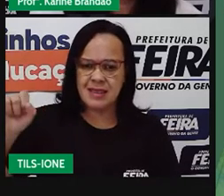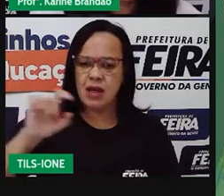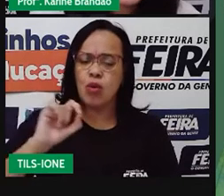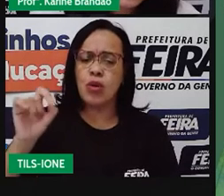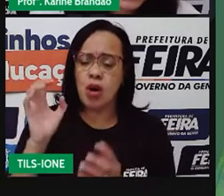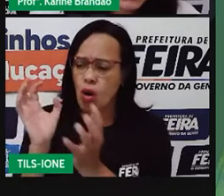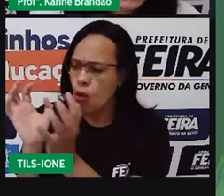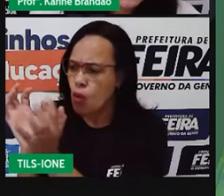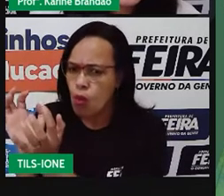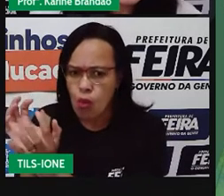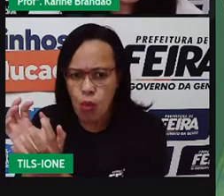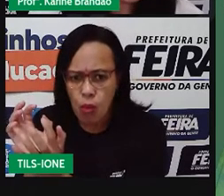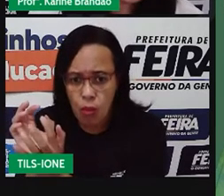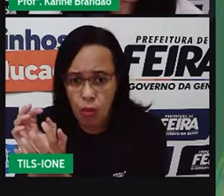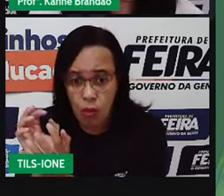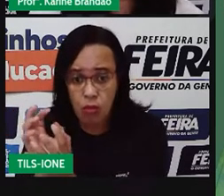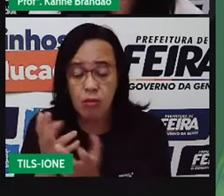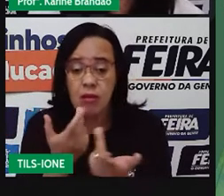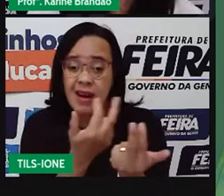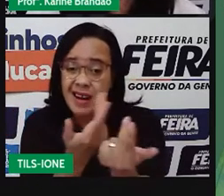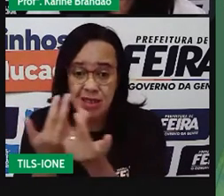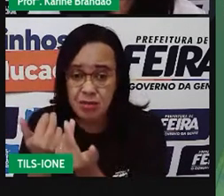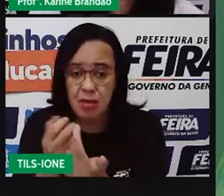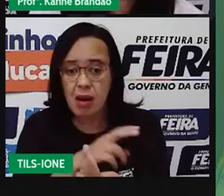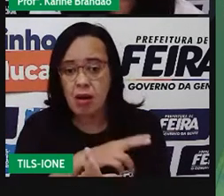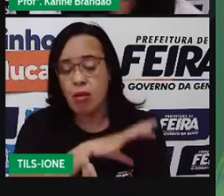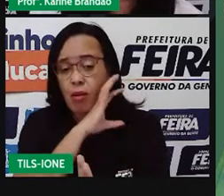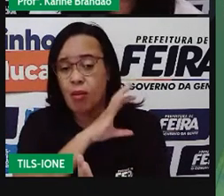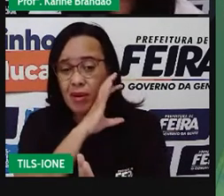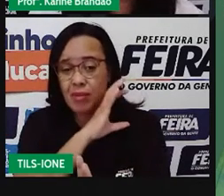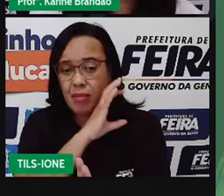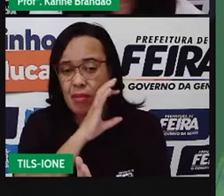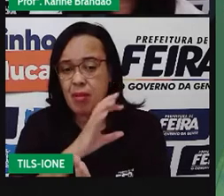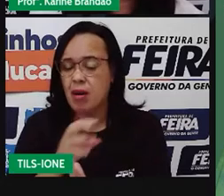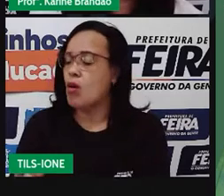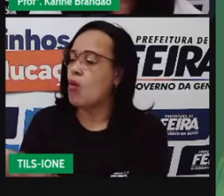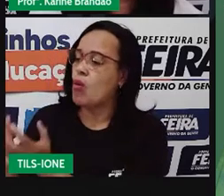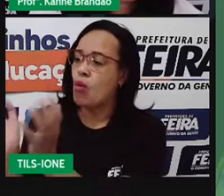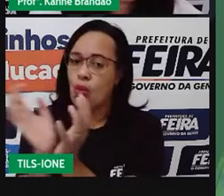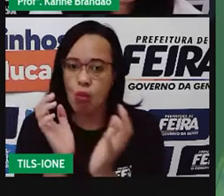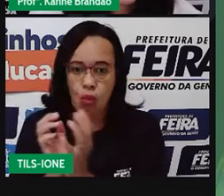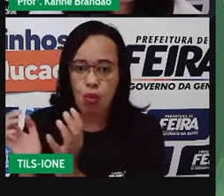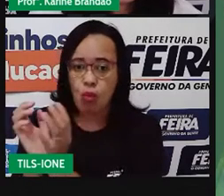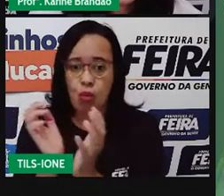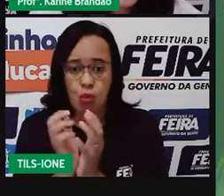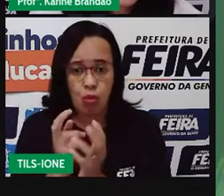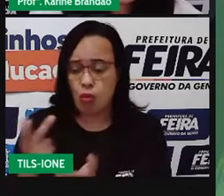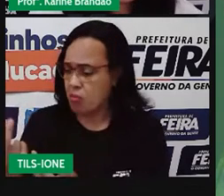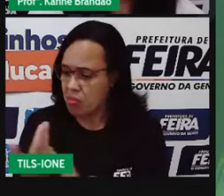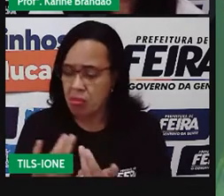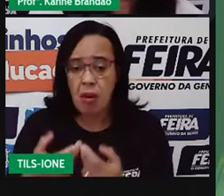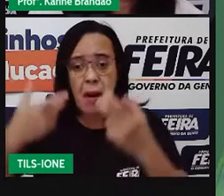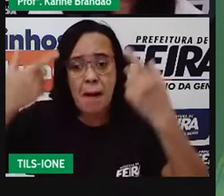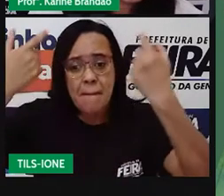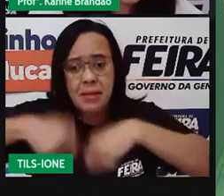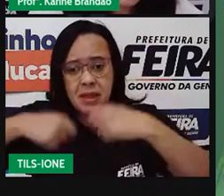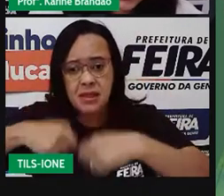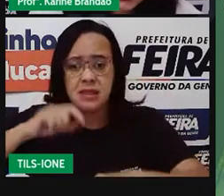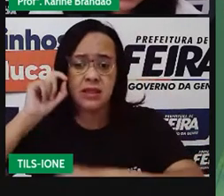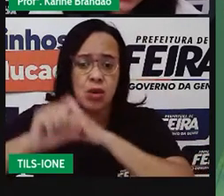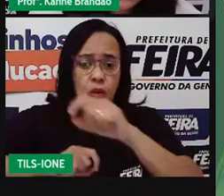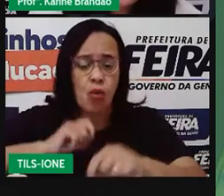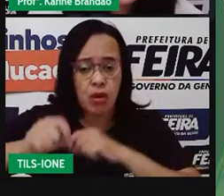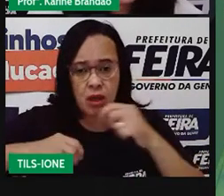determinado recurso, ou, às vezes, também eles lutam por parceiros sexuais, tá? O que são esses